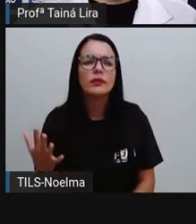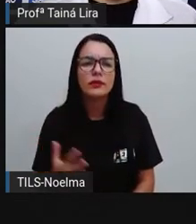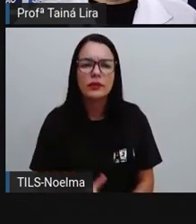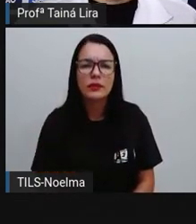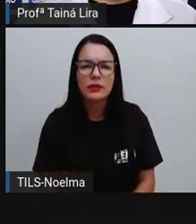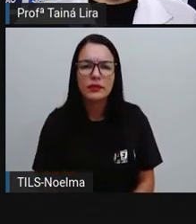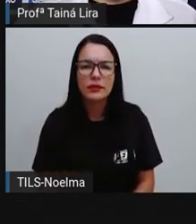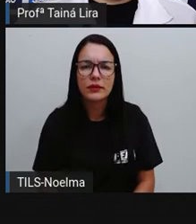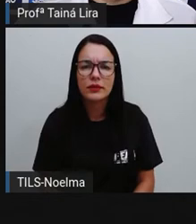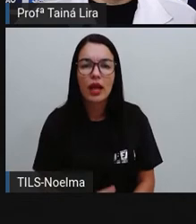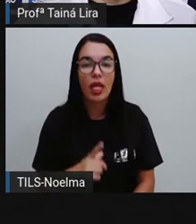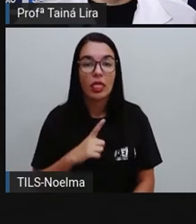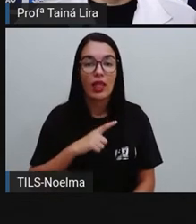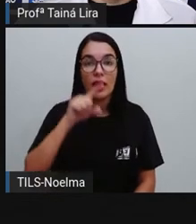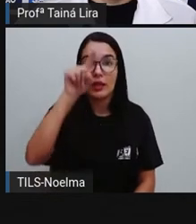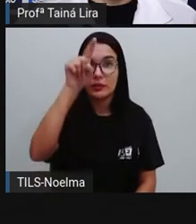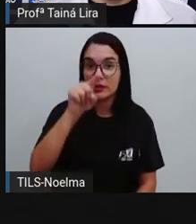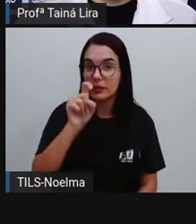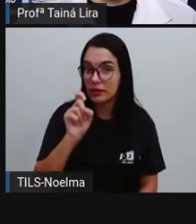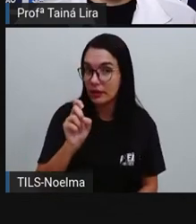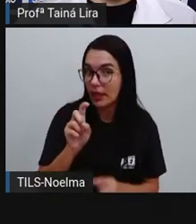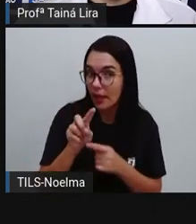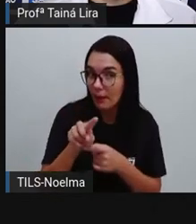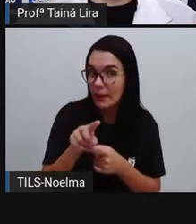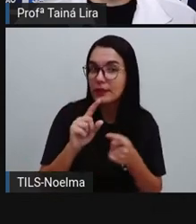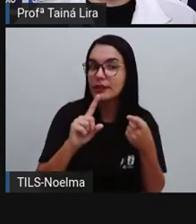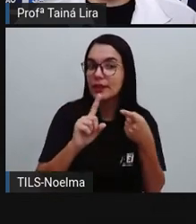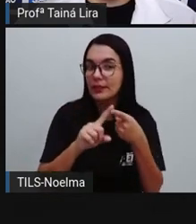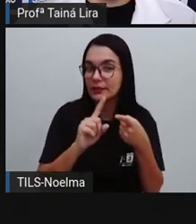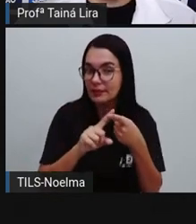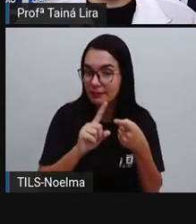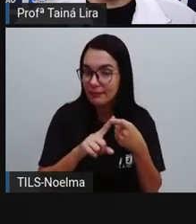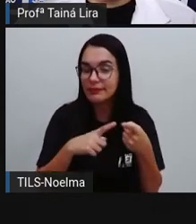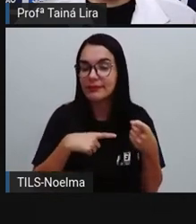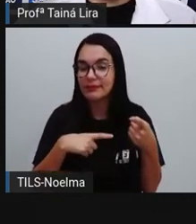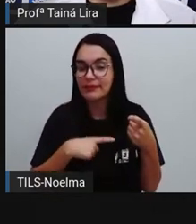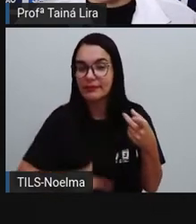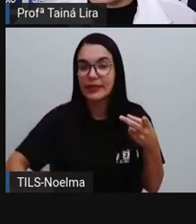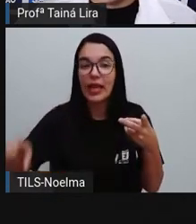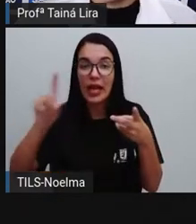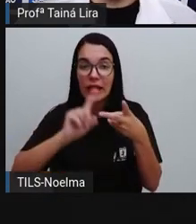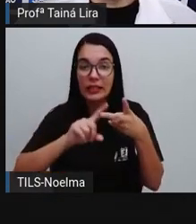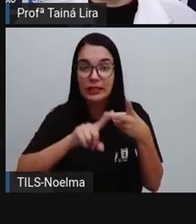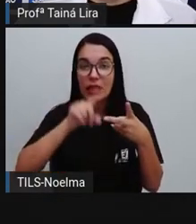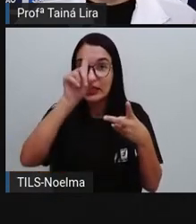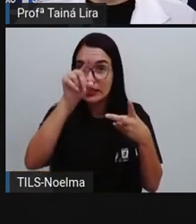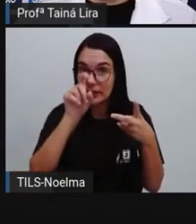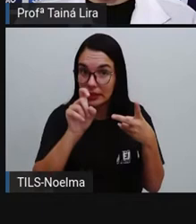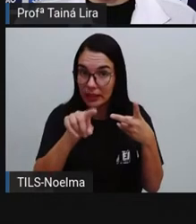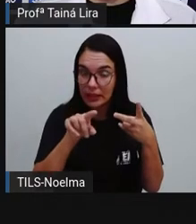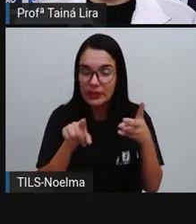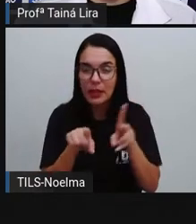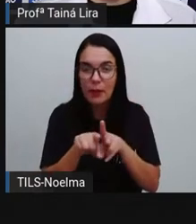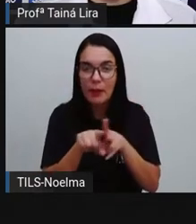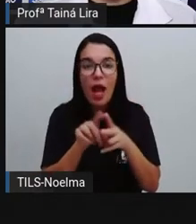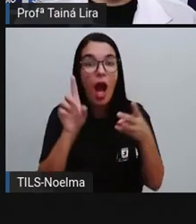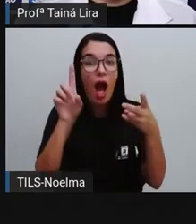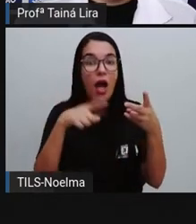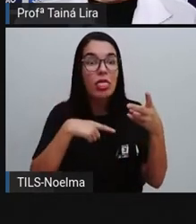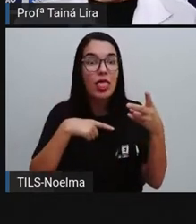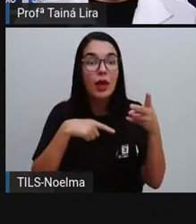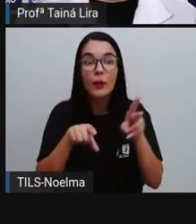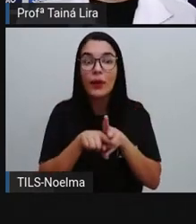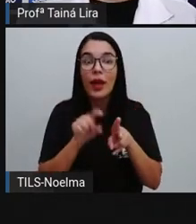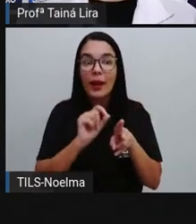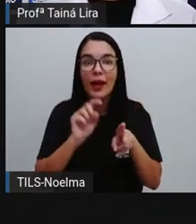Olha lá, exclamação. Ó, nesse daqui tem duas vezes. Exclamação. E ó quem apareceu aqui?